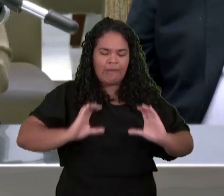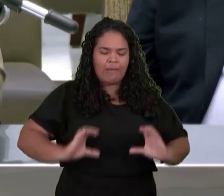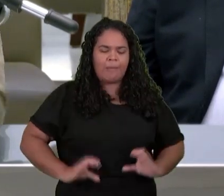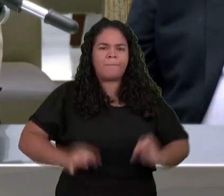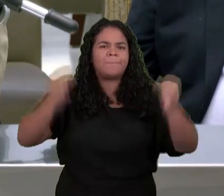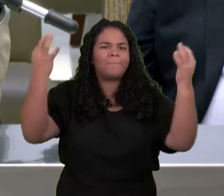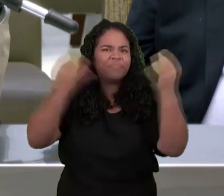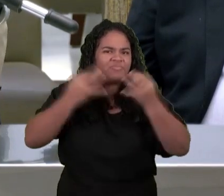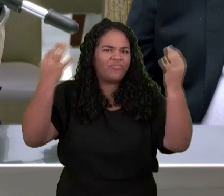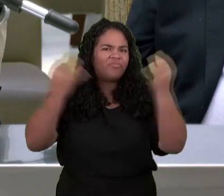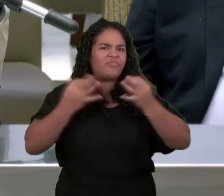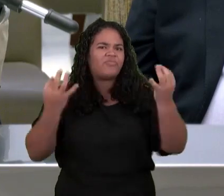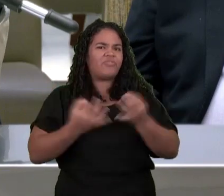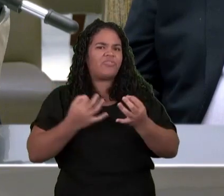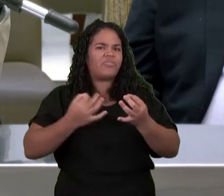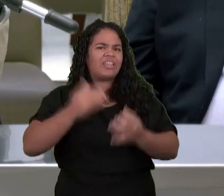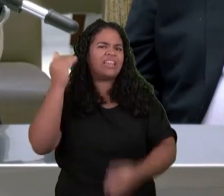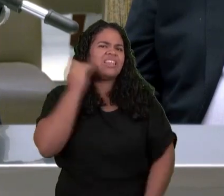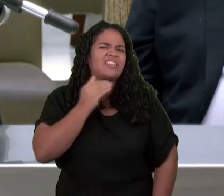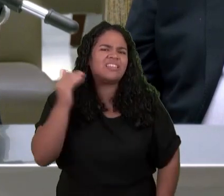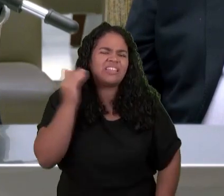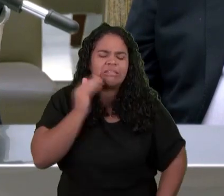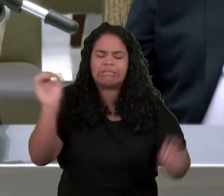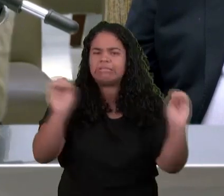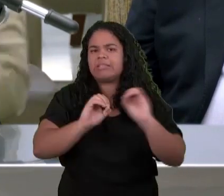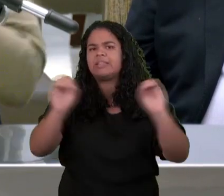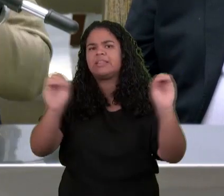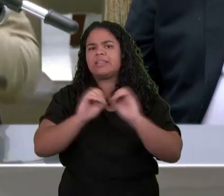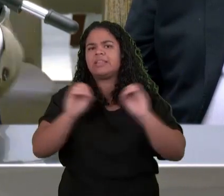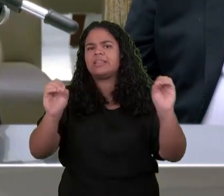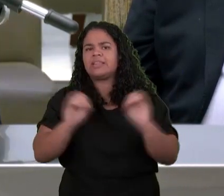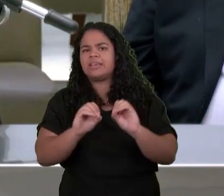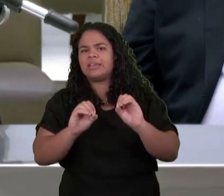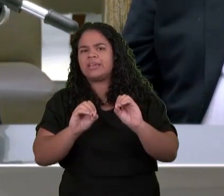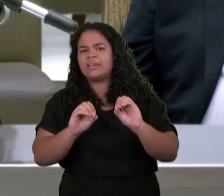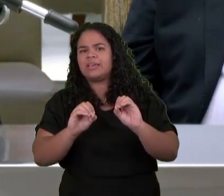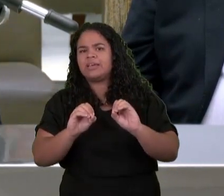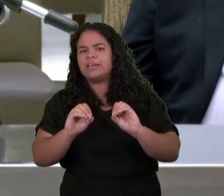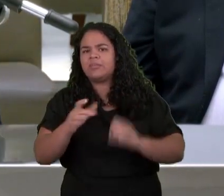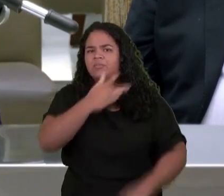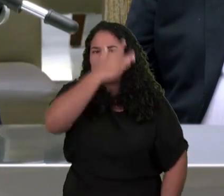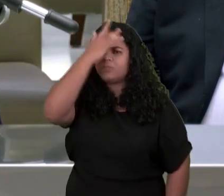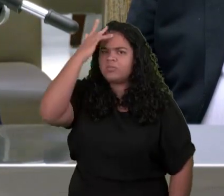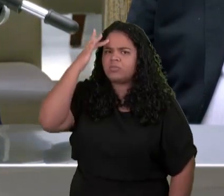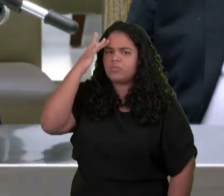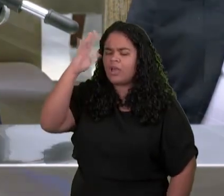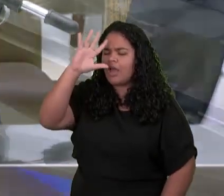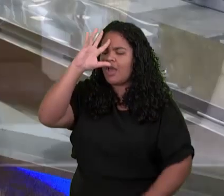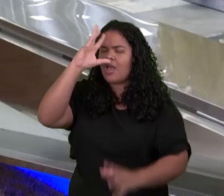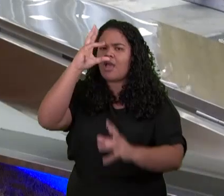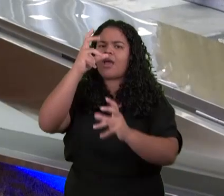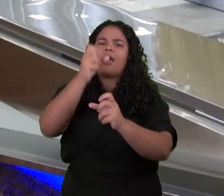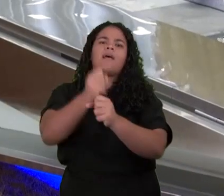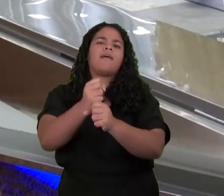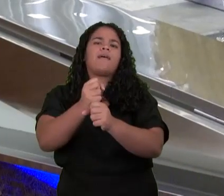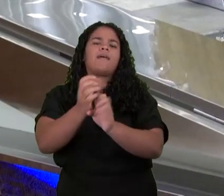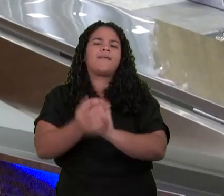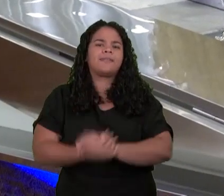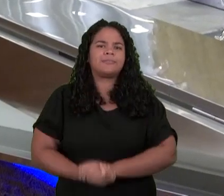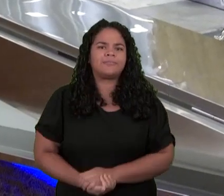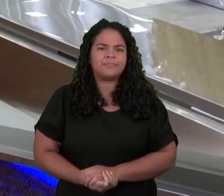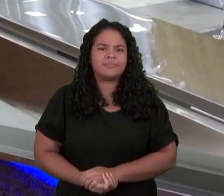Qualidade Qualidade De poder Alguém Associado A Deus Que